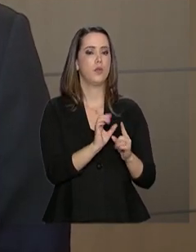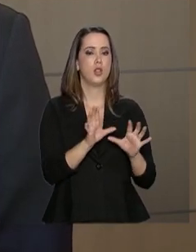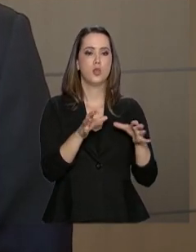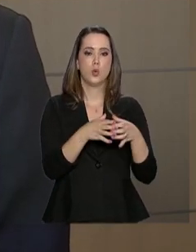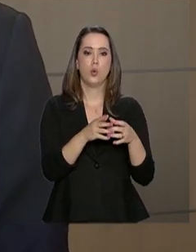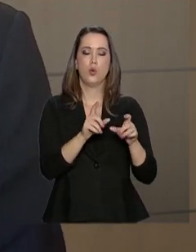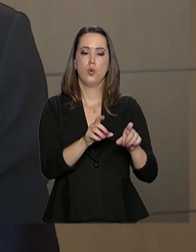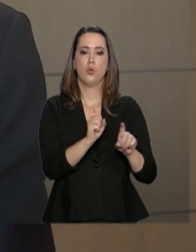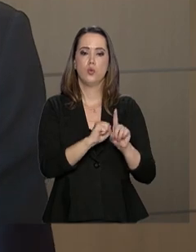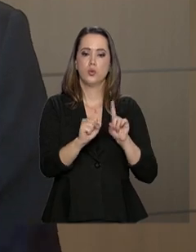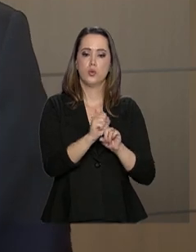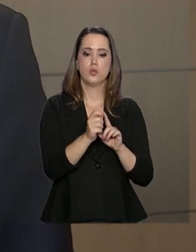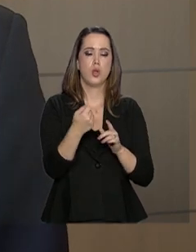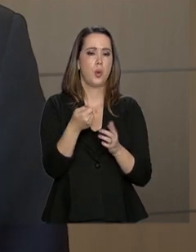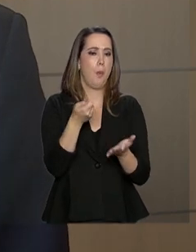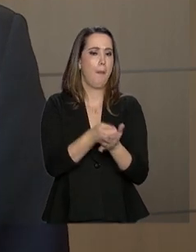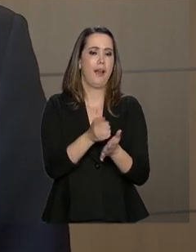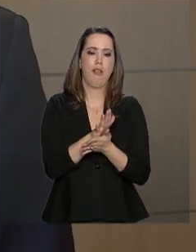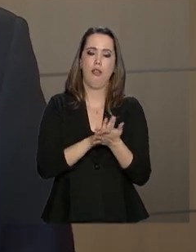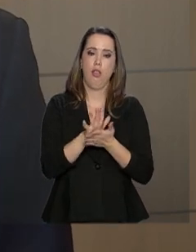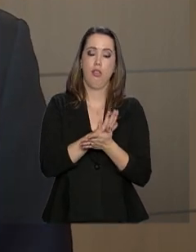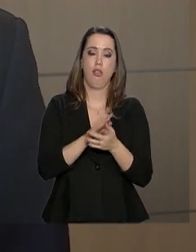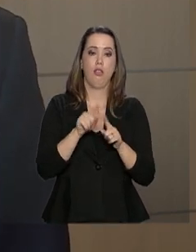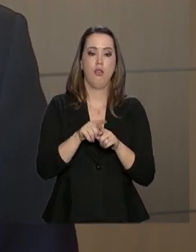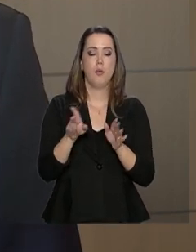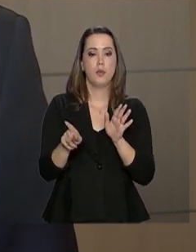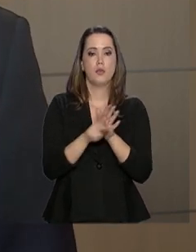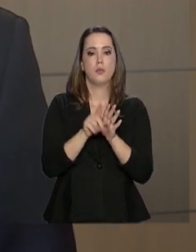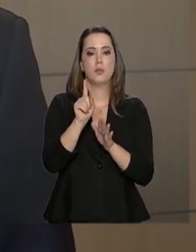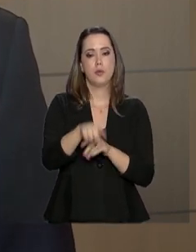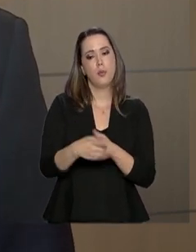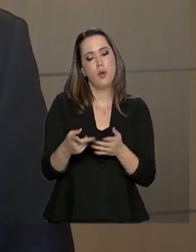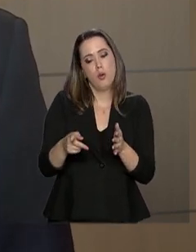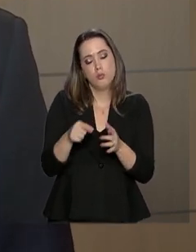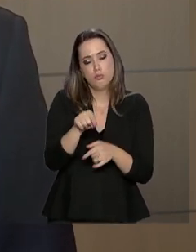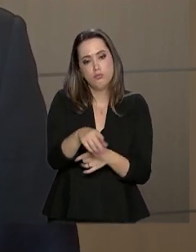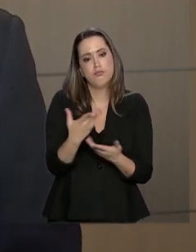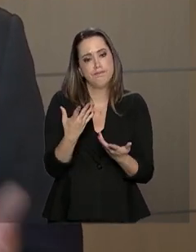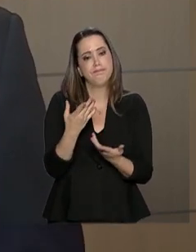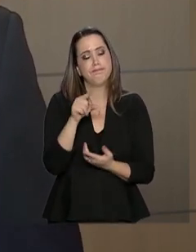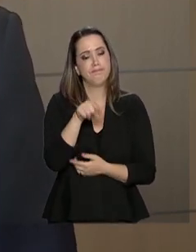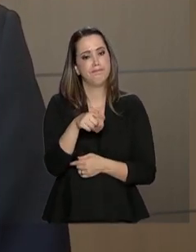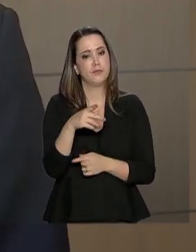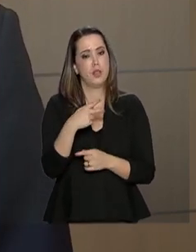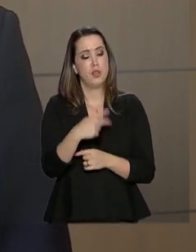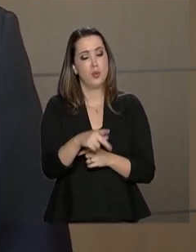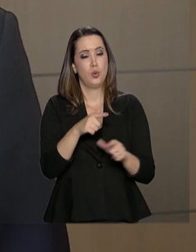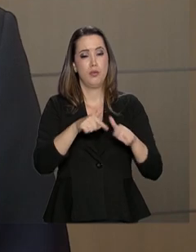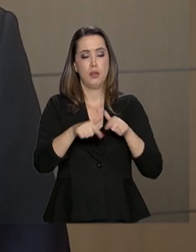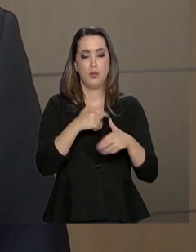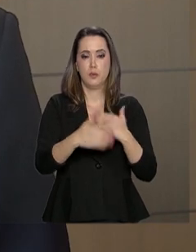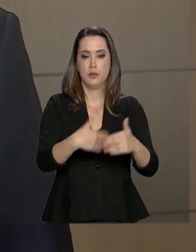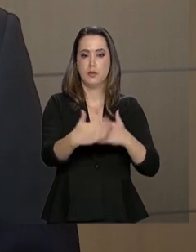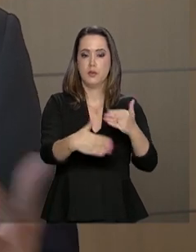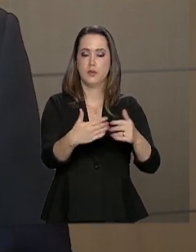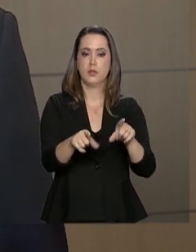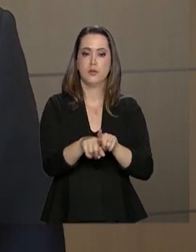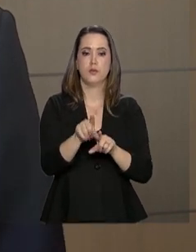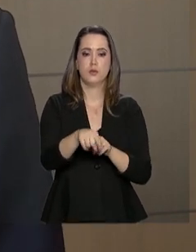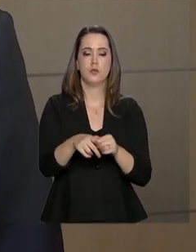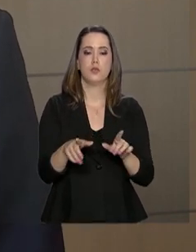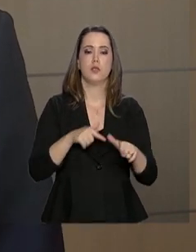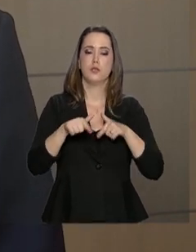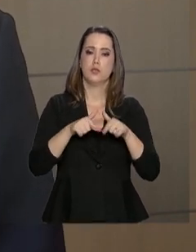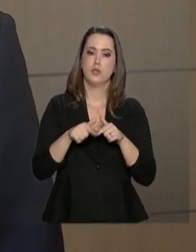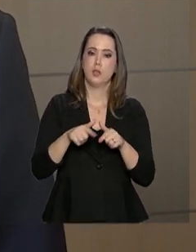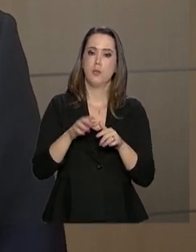esses parceiros são isentos de contrapartida pela própria característica da atividade que eles desenvolvem e da